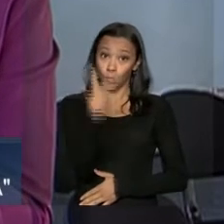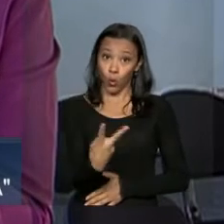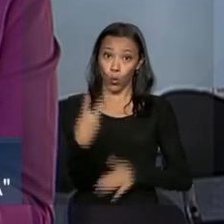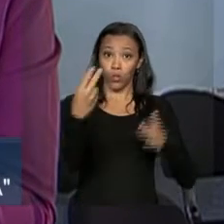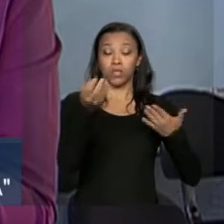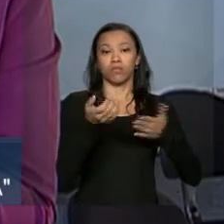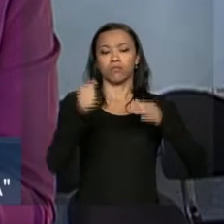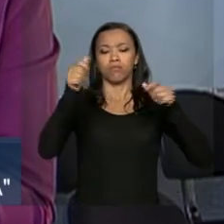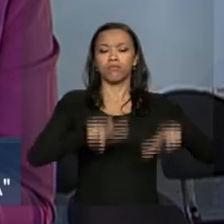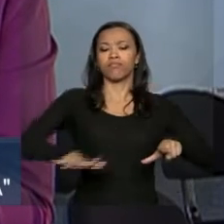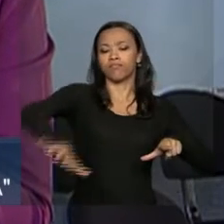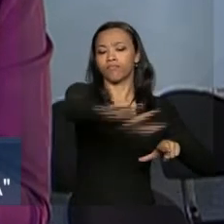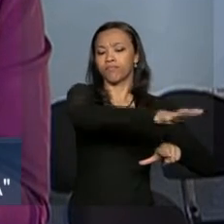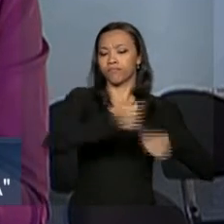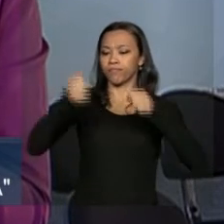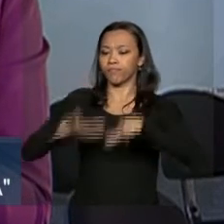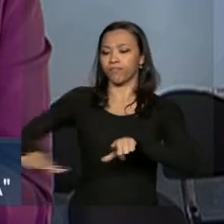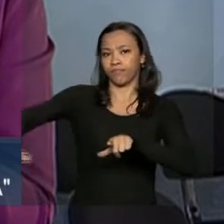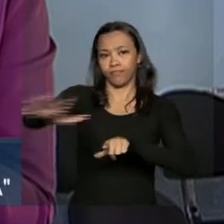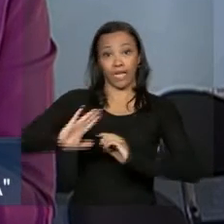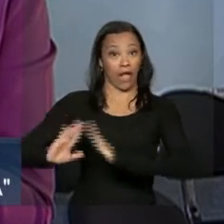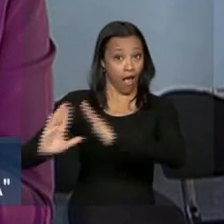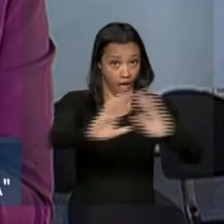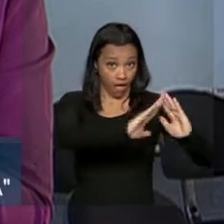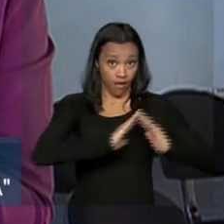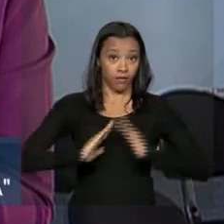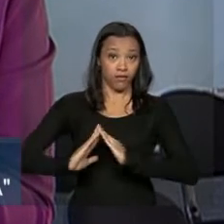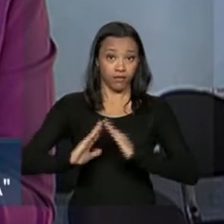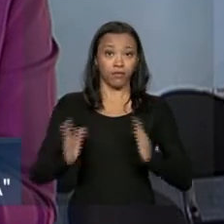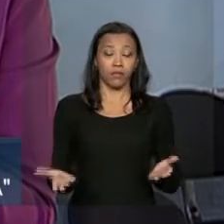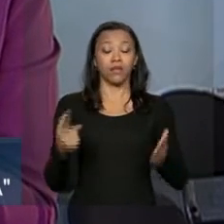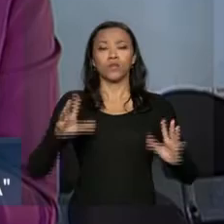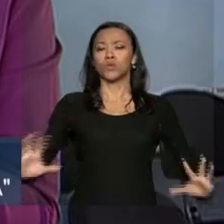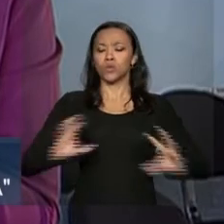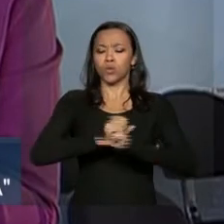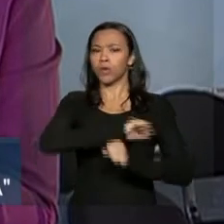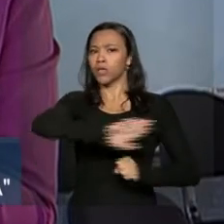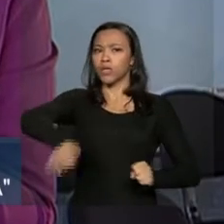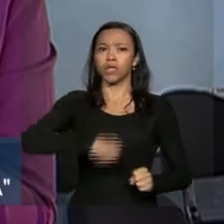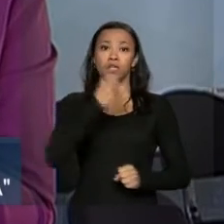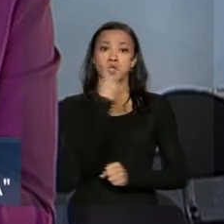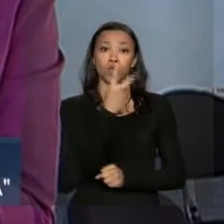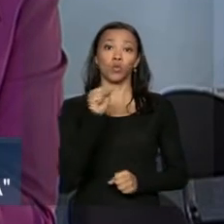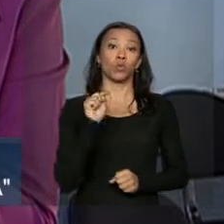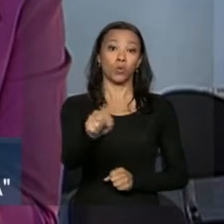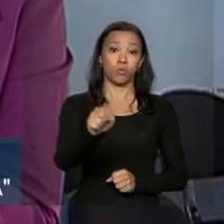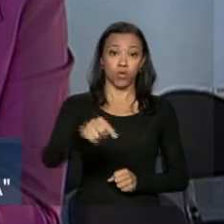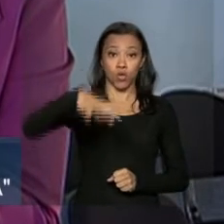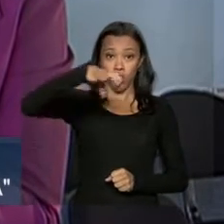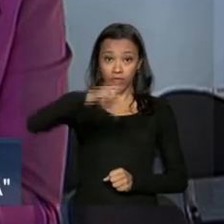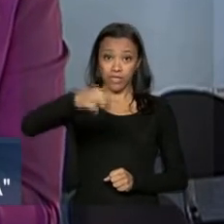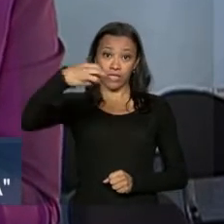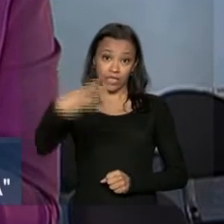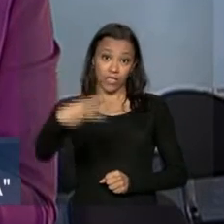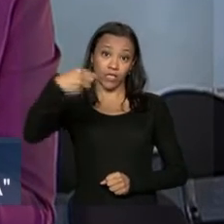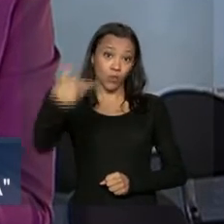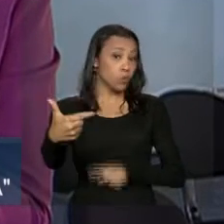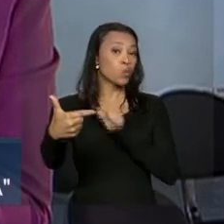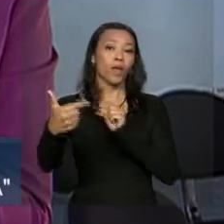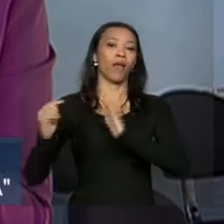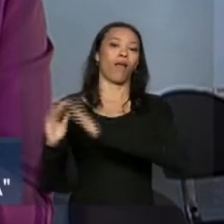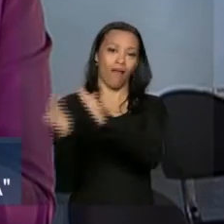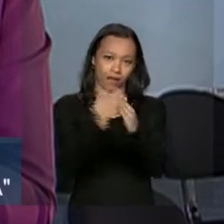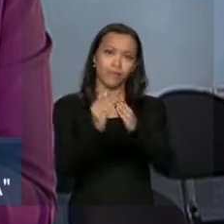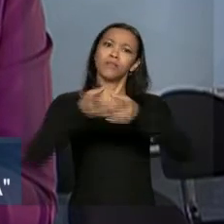entregues hoje. Como a Daniele falou, as unidades somam 2.932 casas e